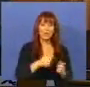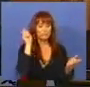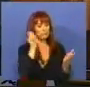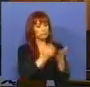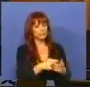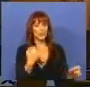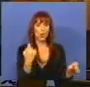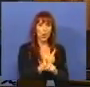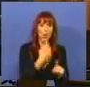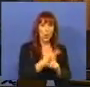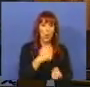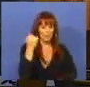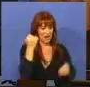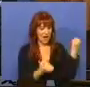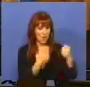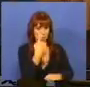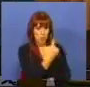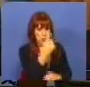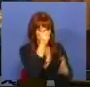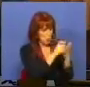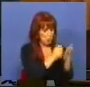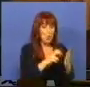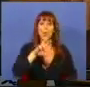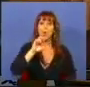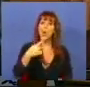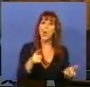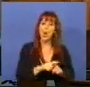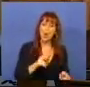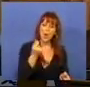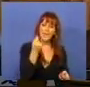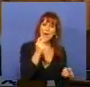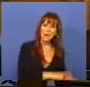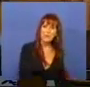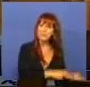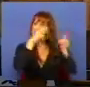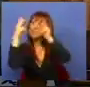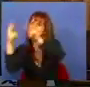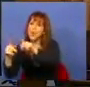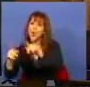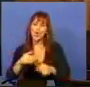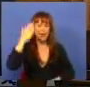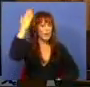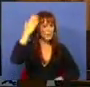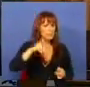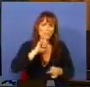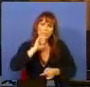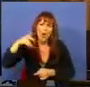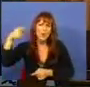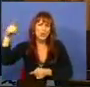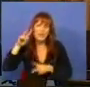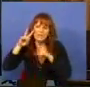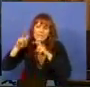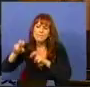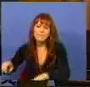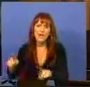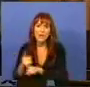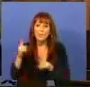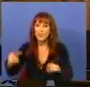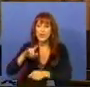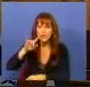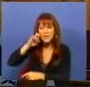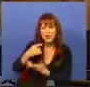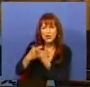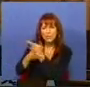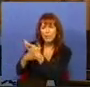registro da compra de um carro ou para uma transferência que um dia possa ser investigada porque há uma